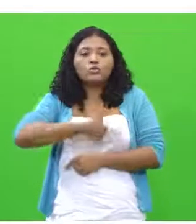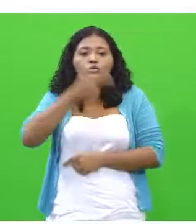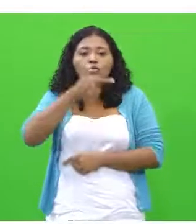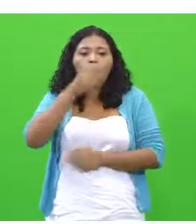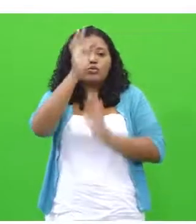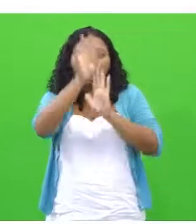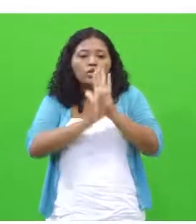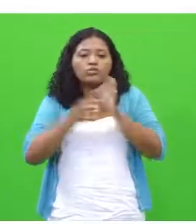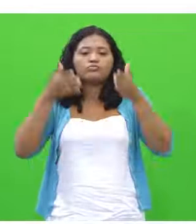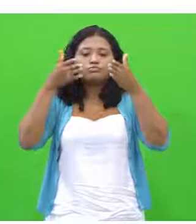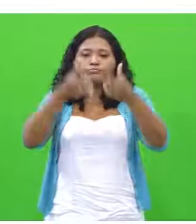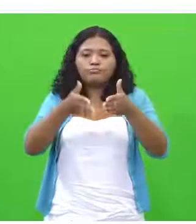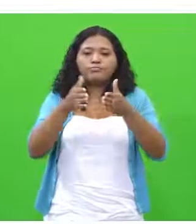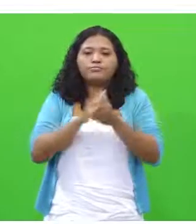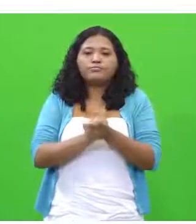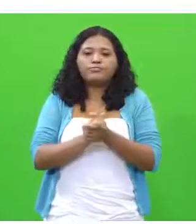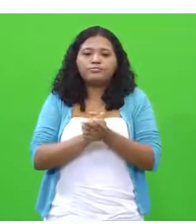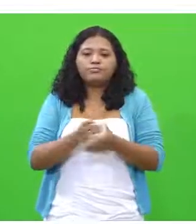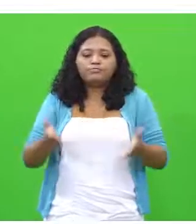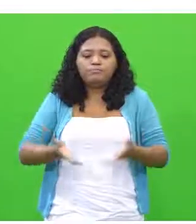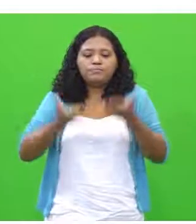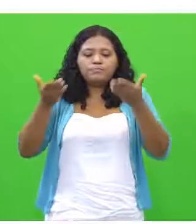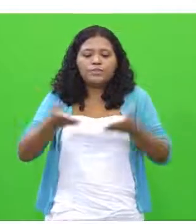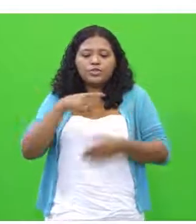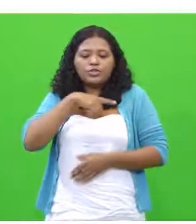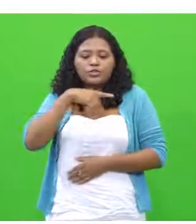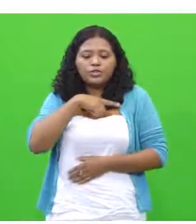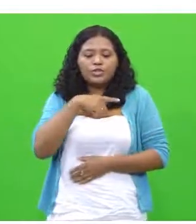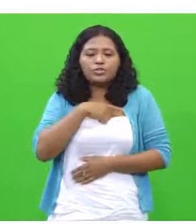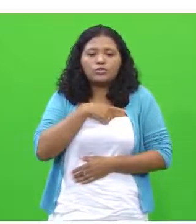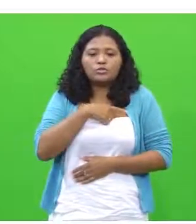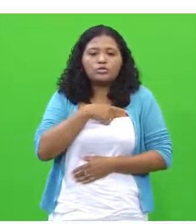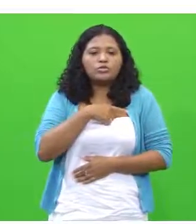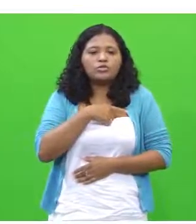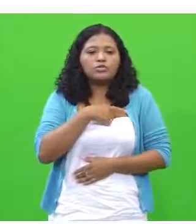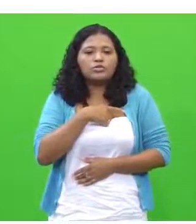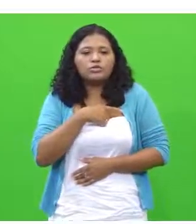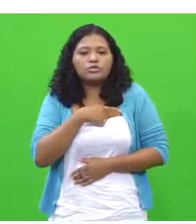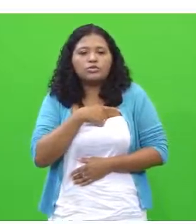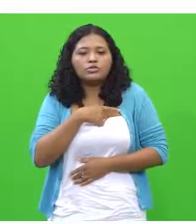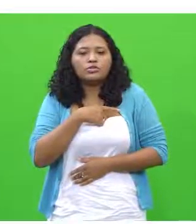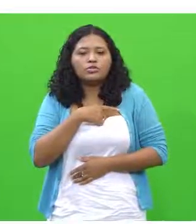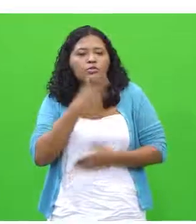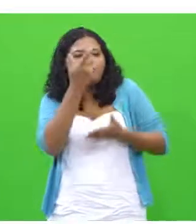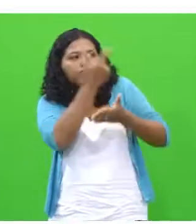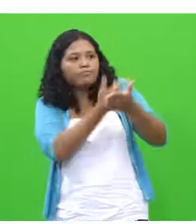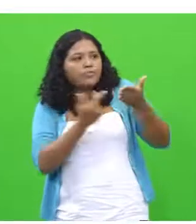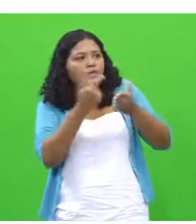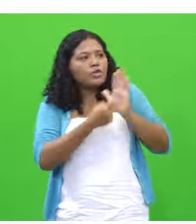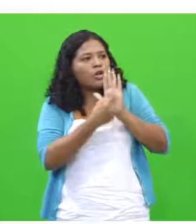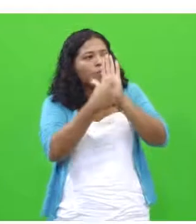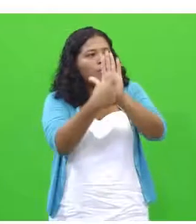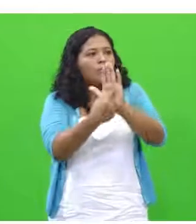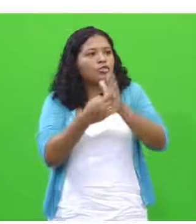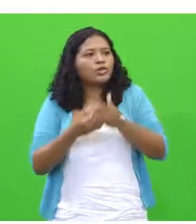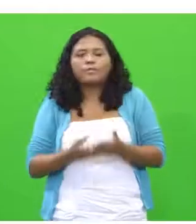nós vamos ter agora a questão de uma imagem que vem representando a questão dos países, de